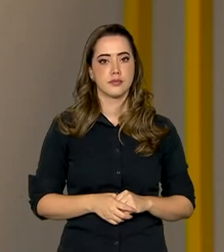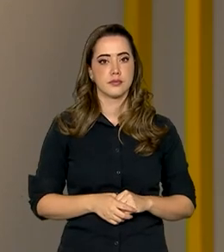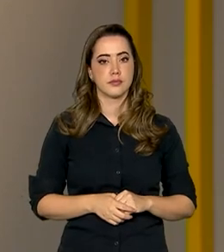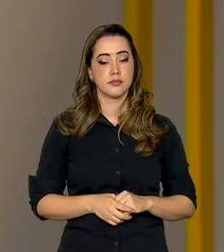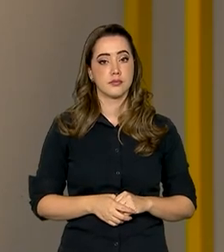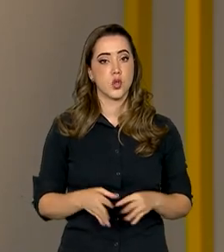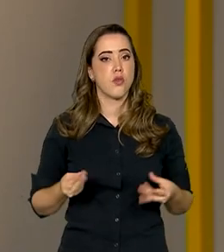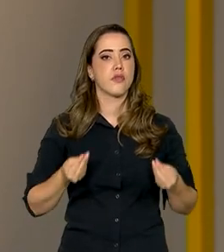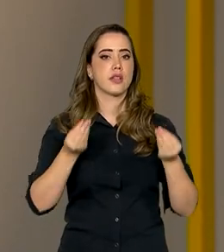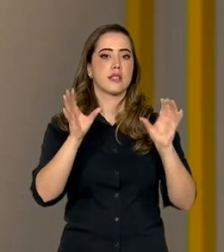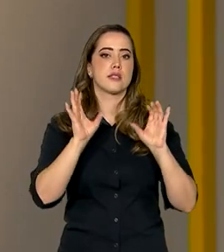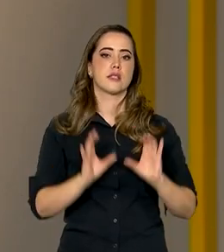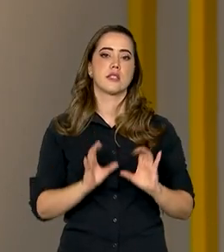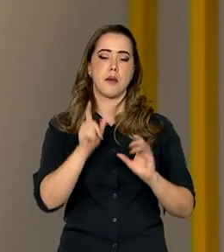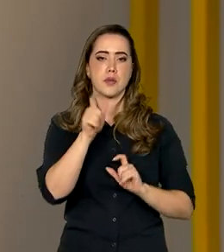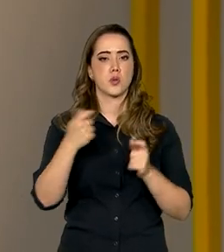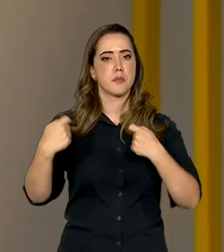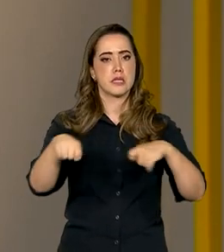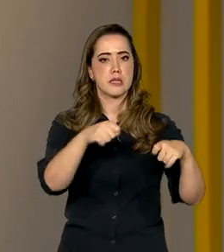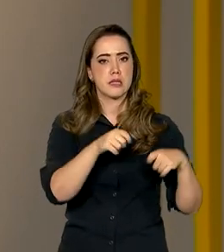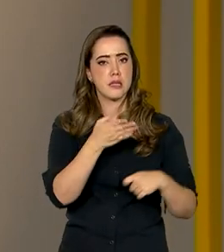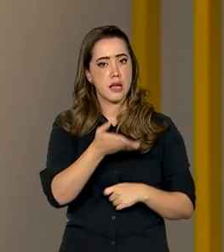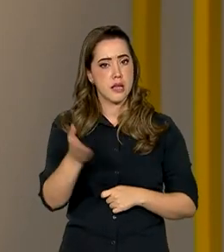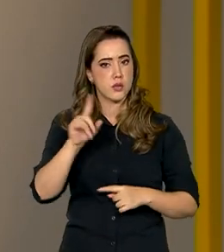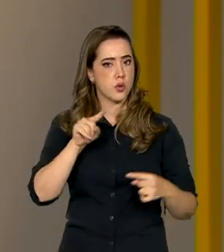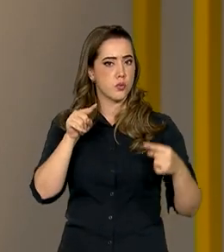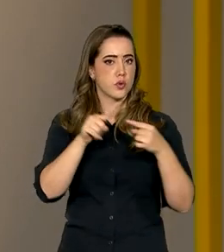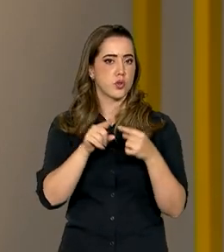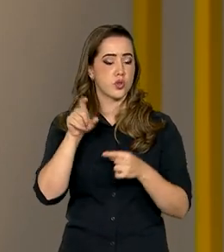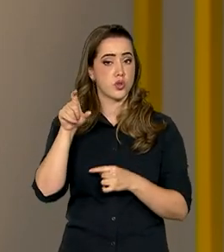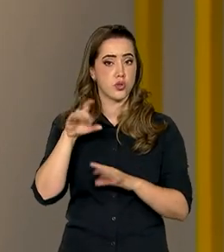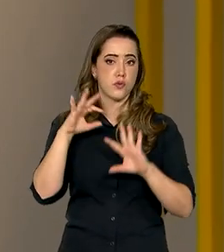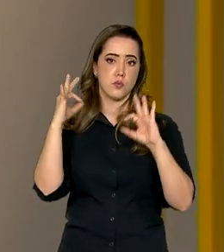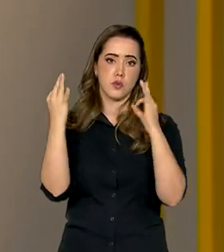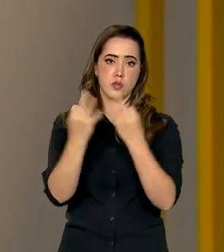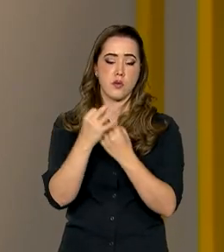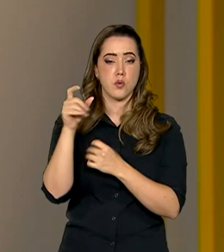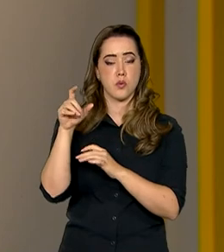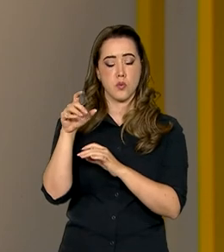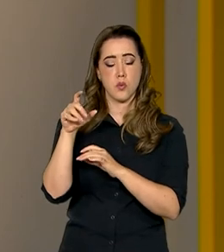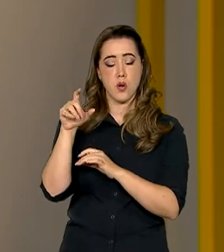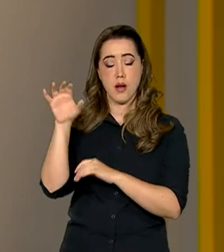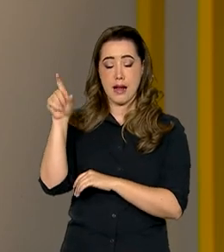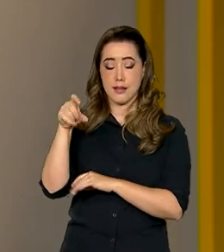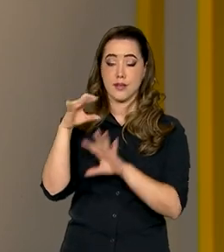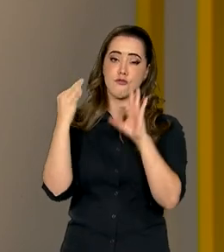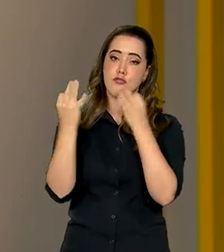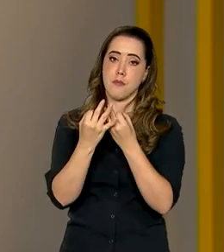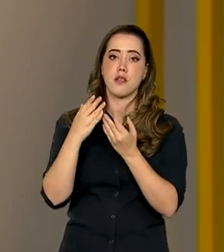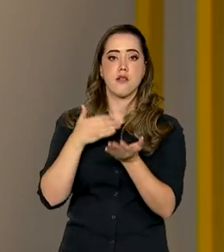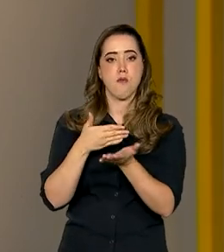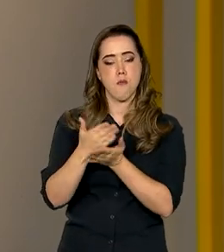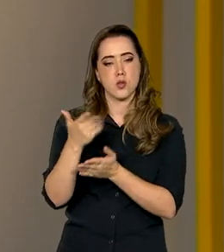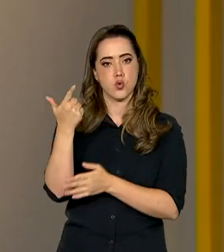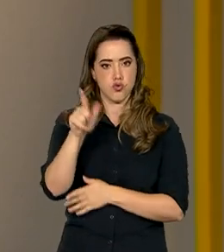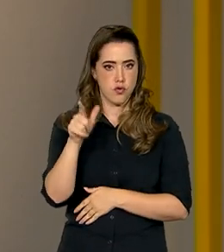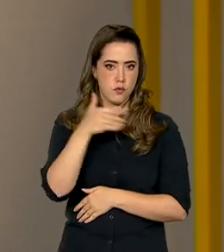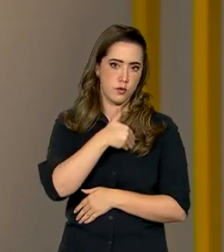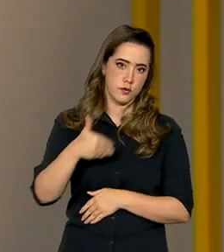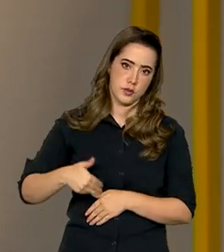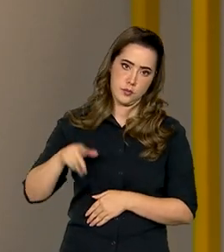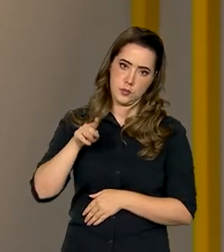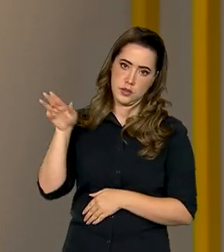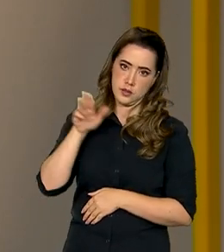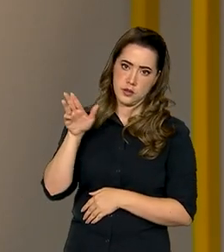Levar cidadania a quem mais precisa. Esta é a meta do Bolsa Família, que foi relançado pelo governo do presidente